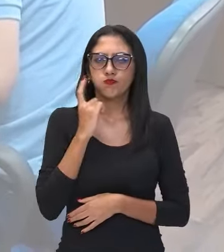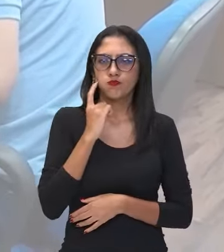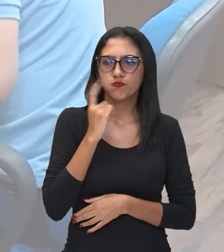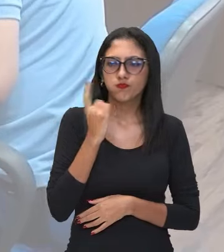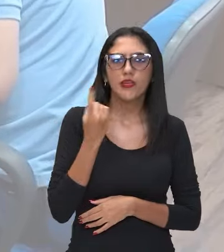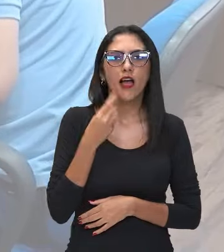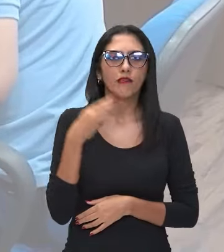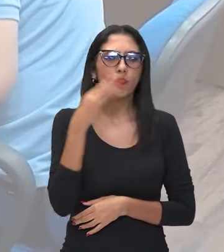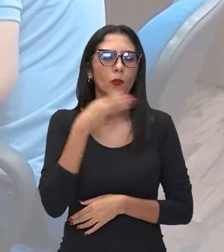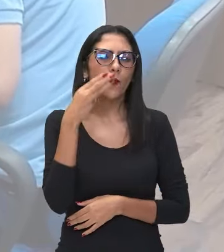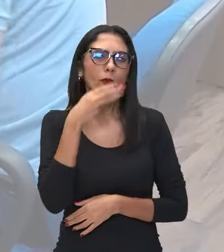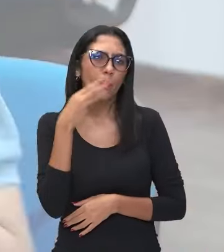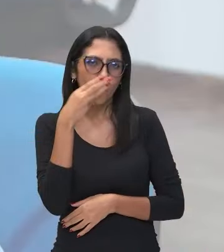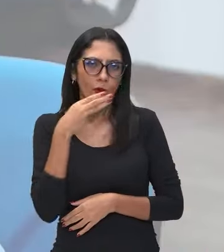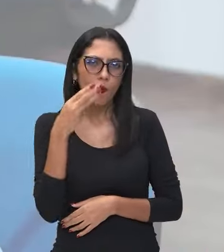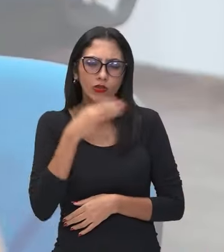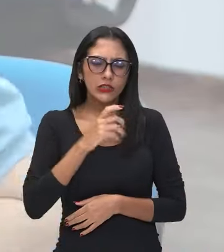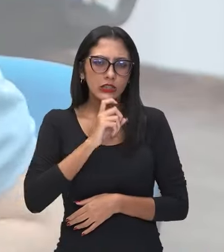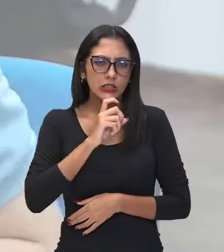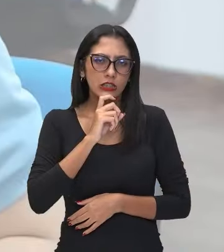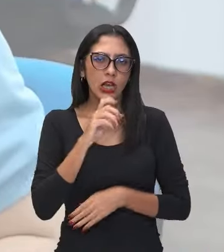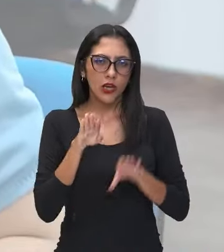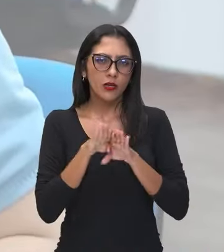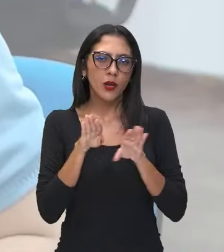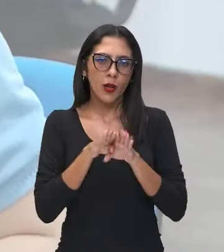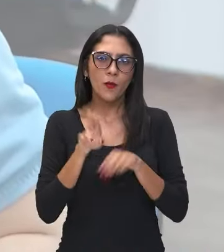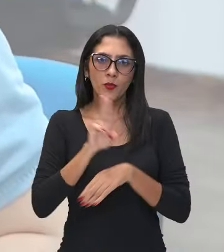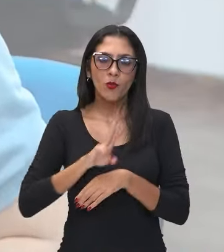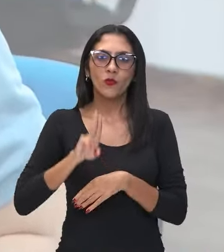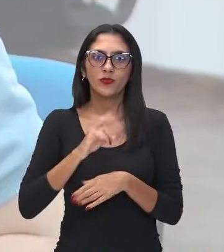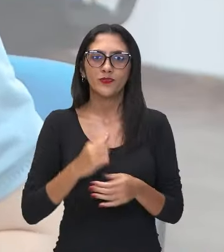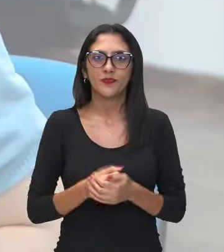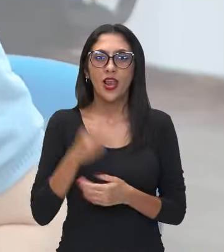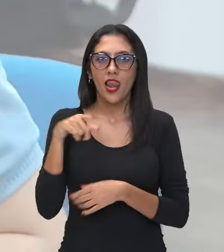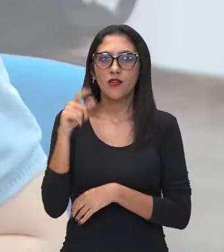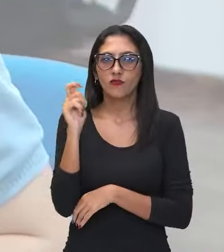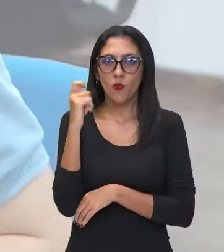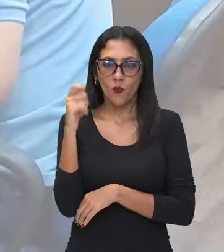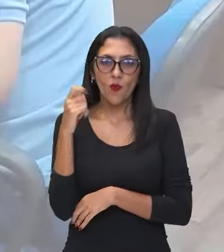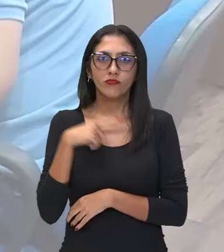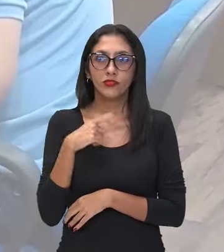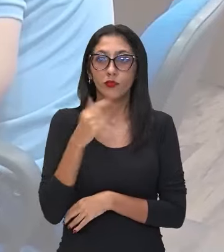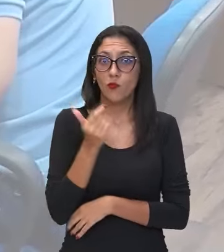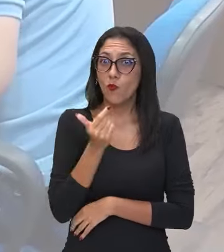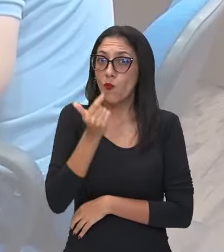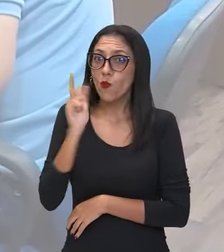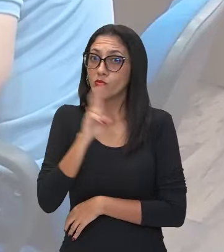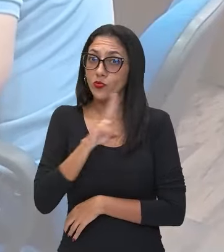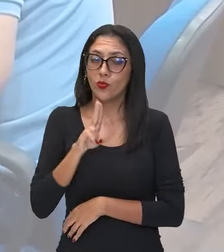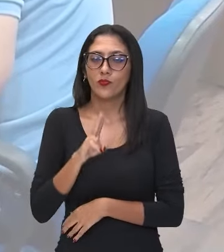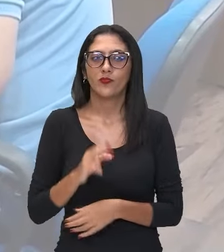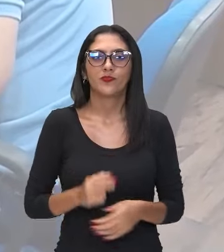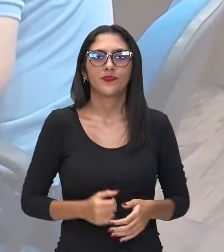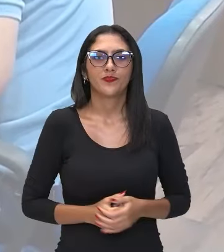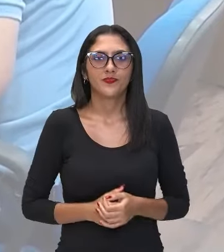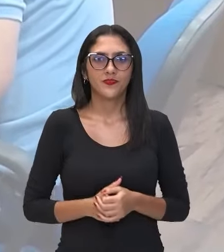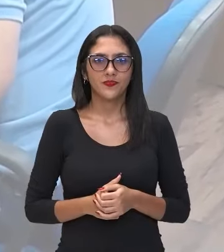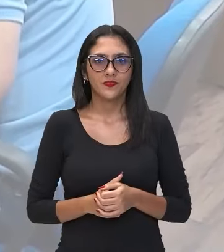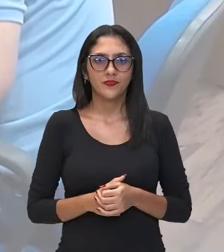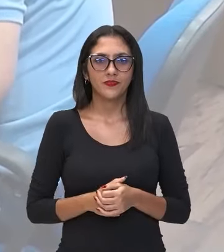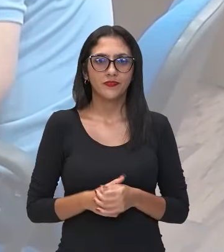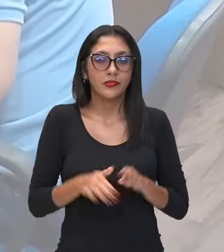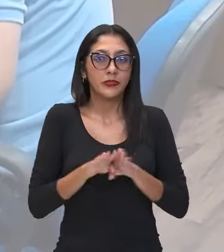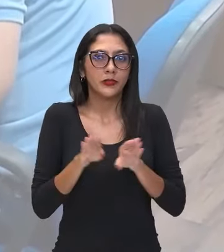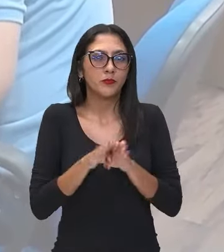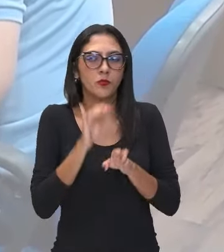outras regiões, é aquele suco no saquinho. Aliás, lá no Rio Grande do Sul é conhecido como sacolé. Isso. Ah, sim. Tem o, tipo, quando a pessoa fica muito